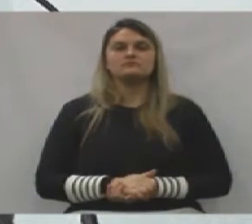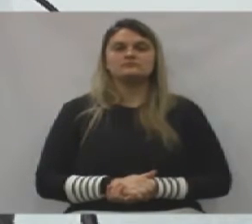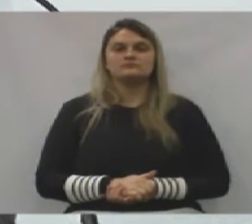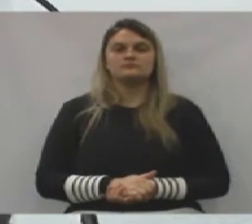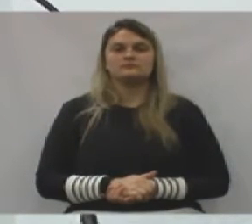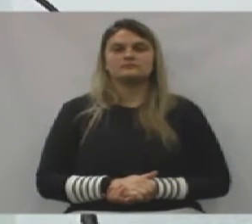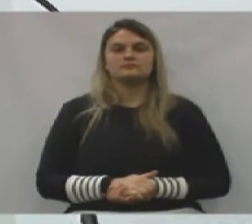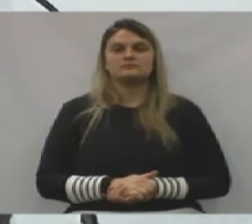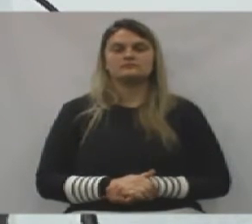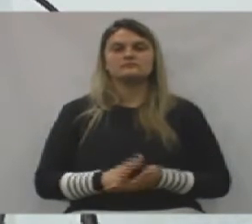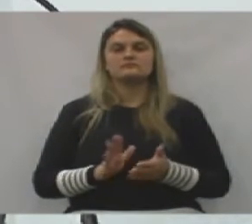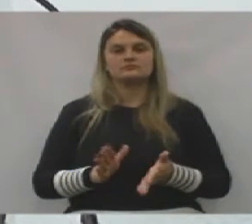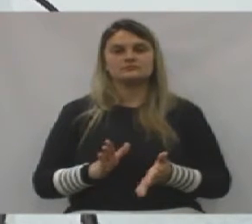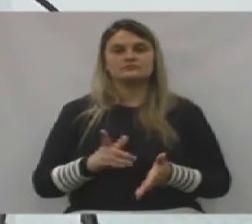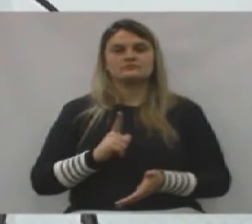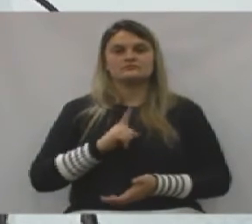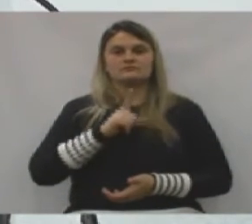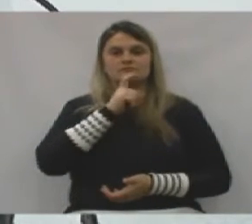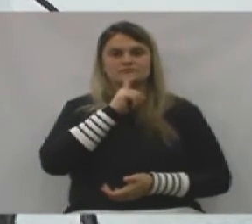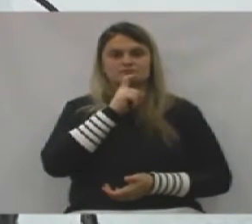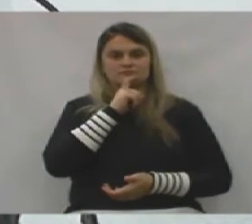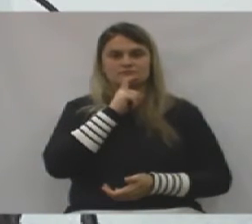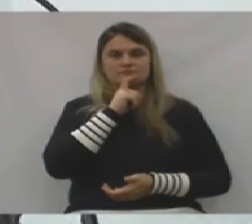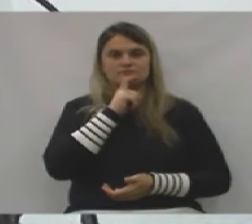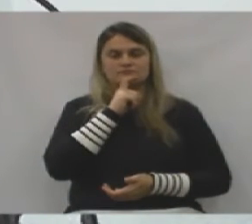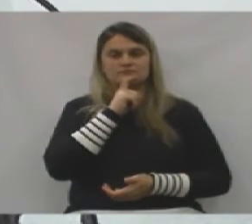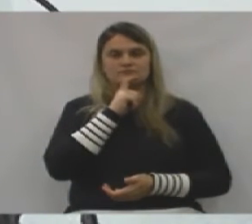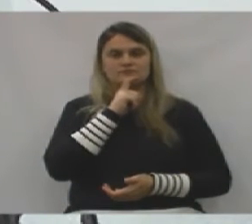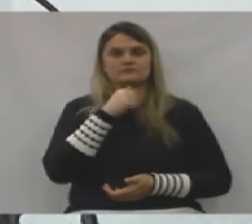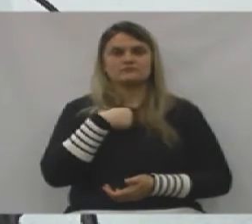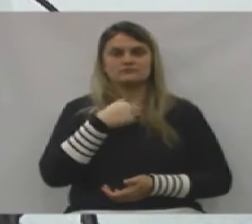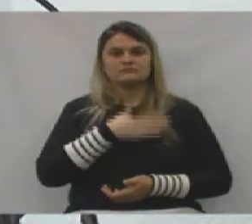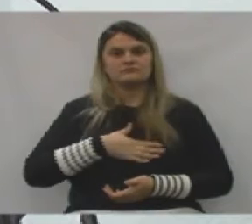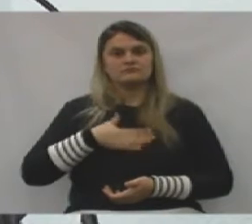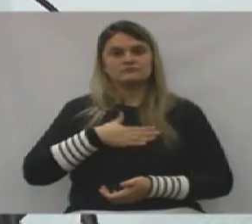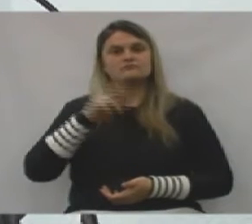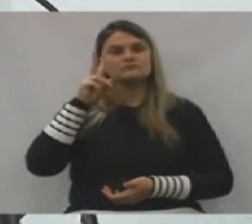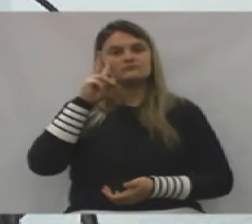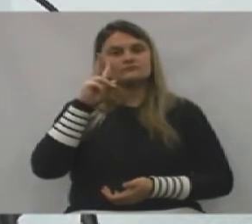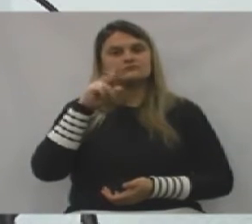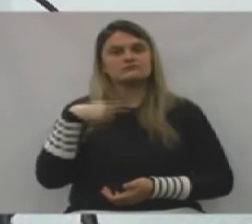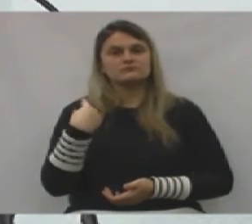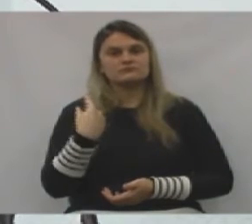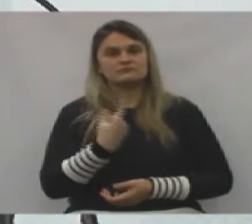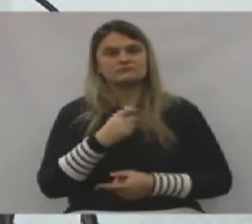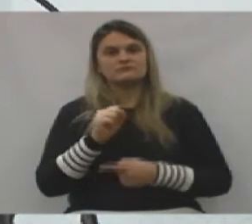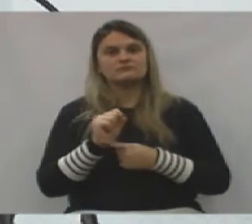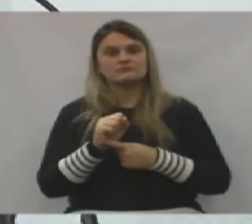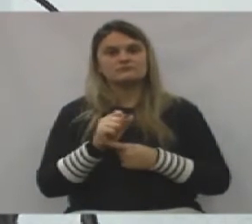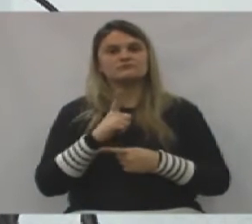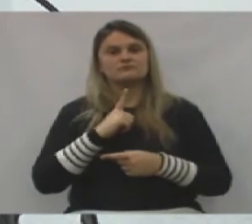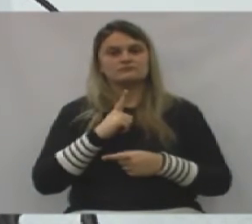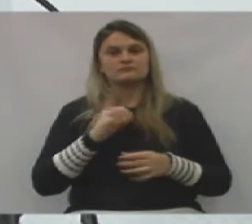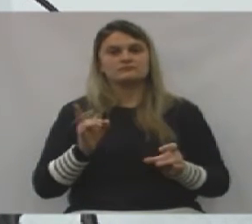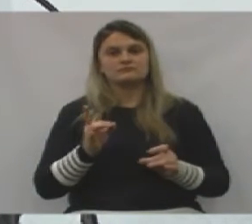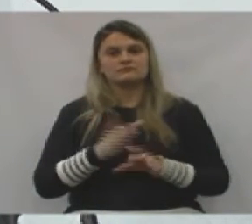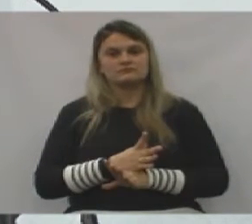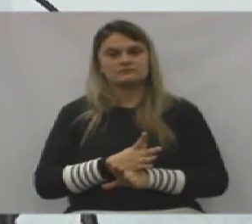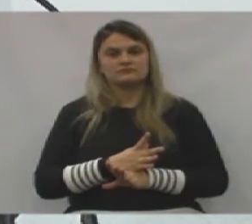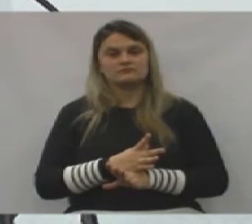hoje está frio, está muito frio. E eu gostaria de lembrar que nós estamos, sim, muito preparados,